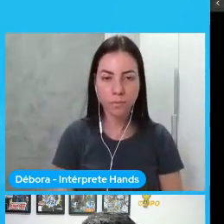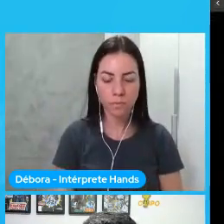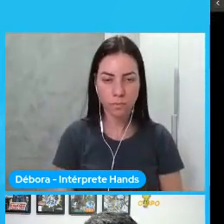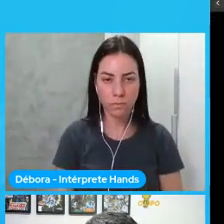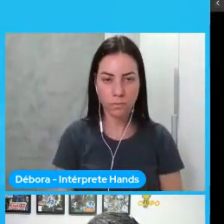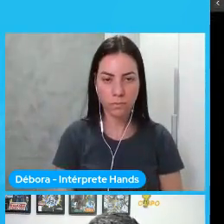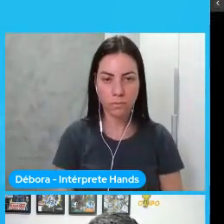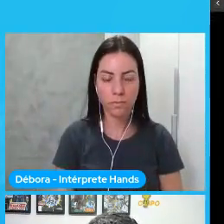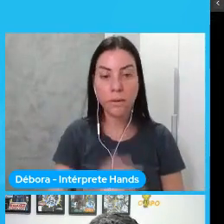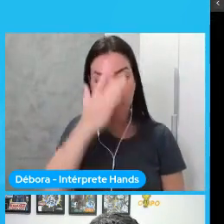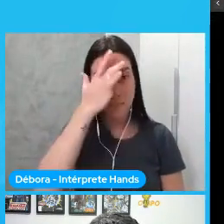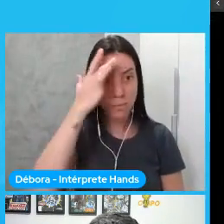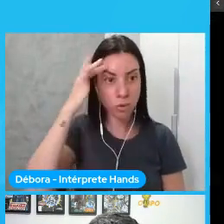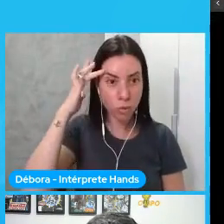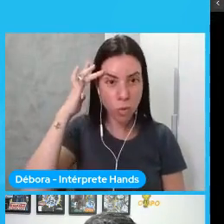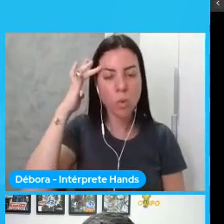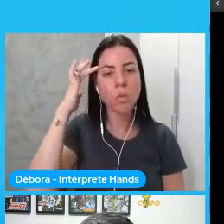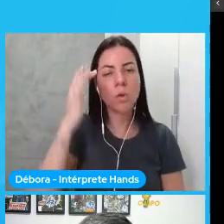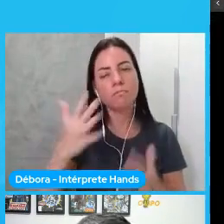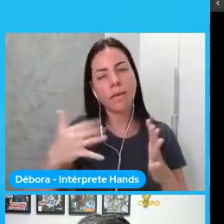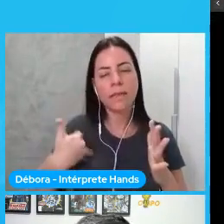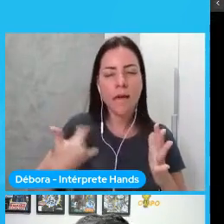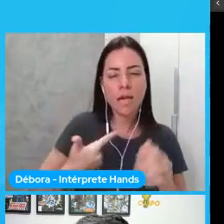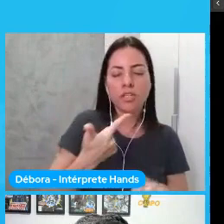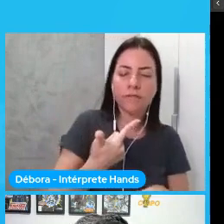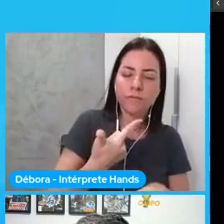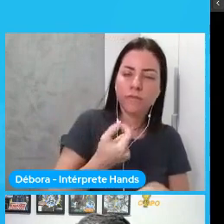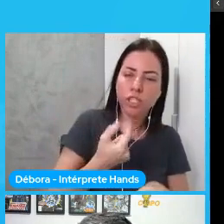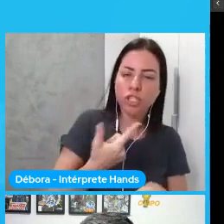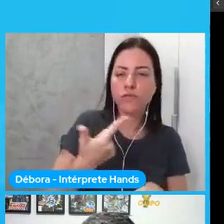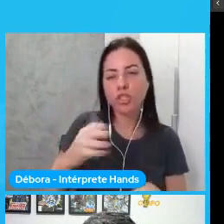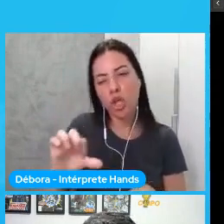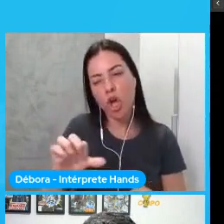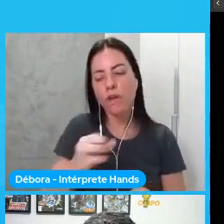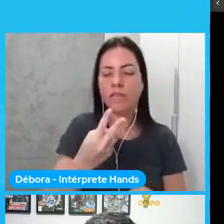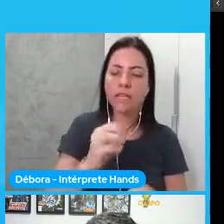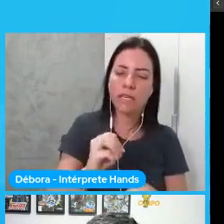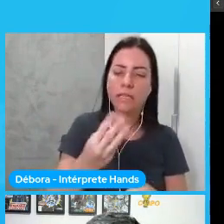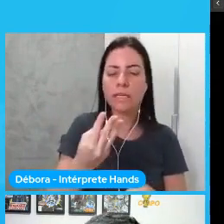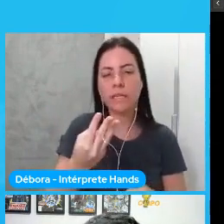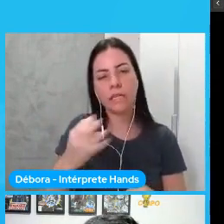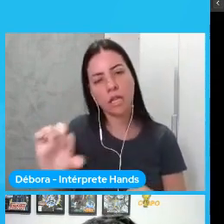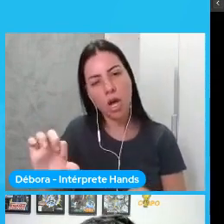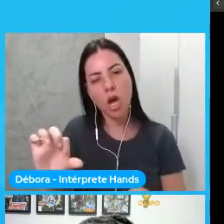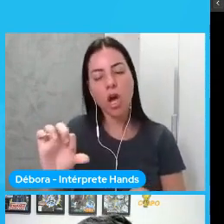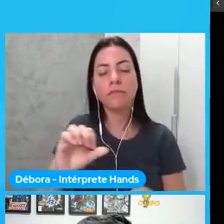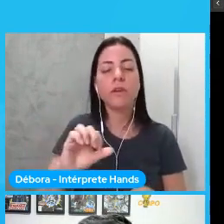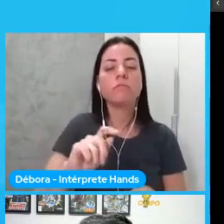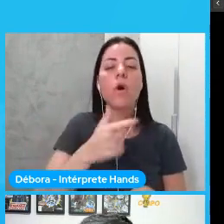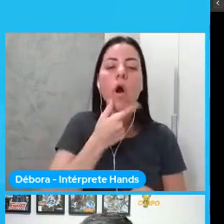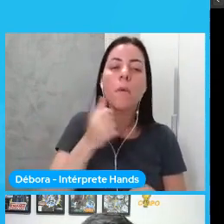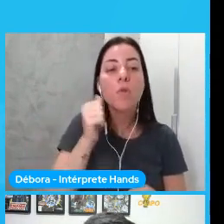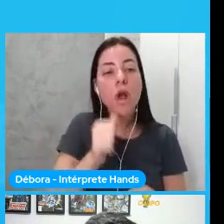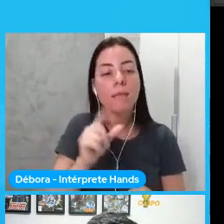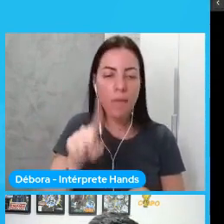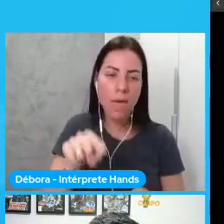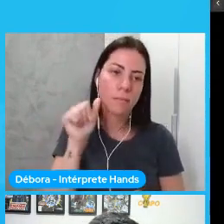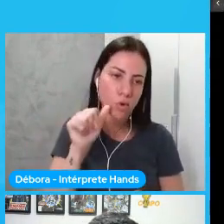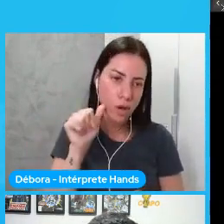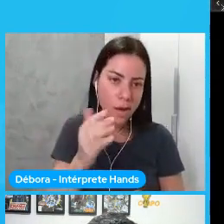então a gente tem uma pessoa entre 20 e 29 30 e 39 sexo feminino tá